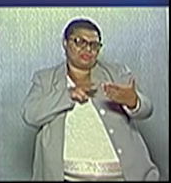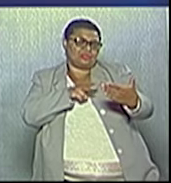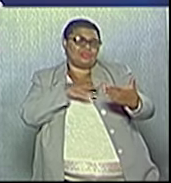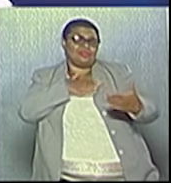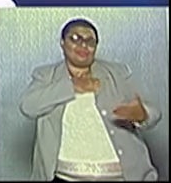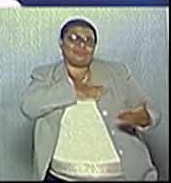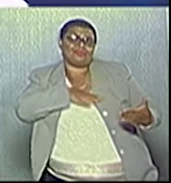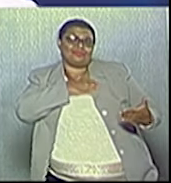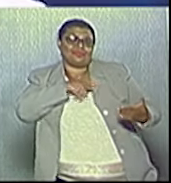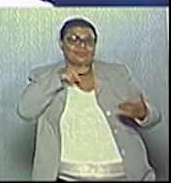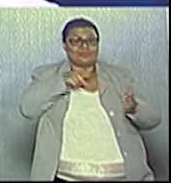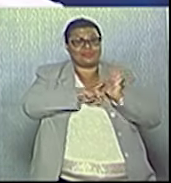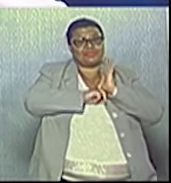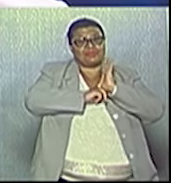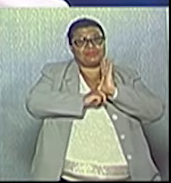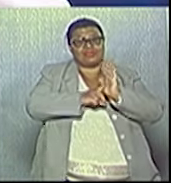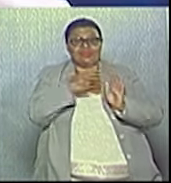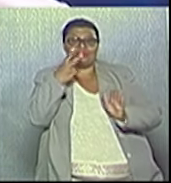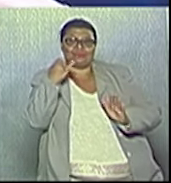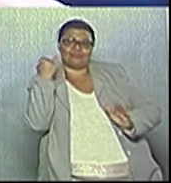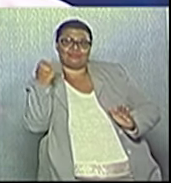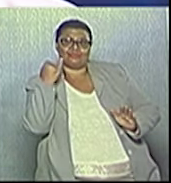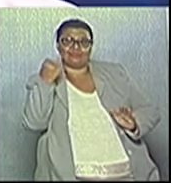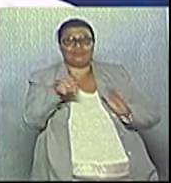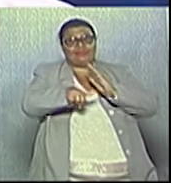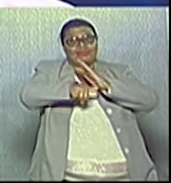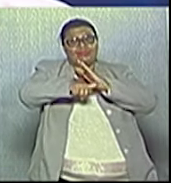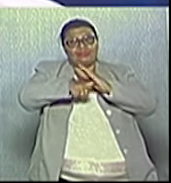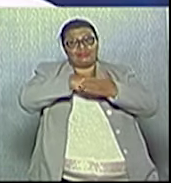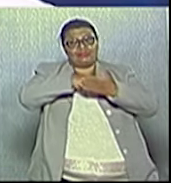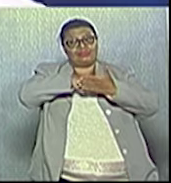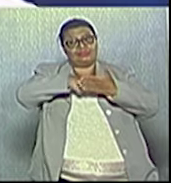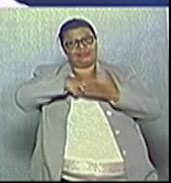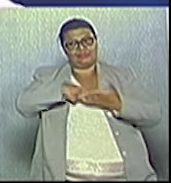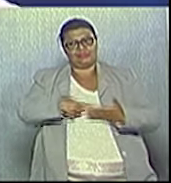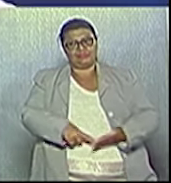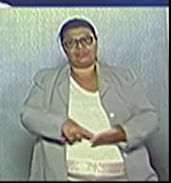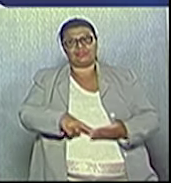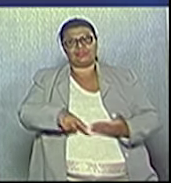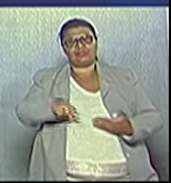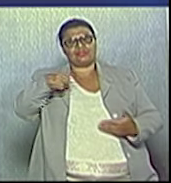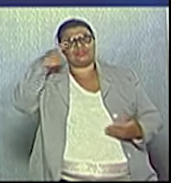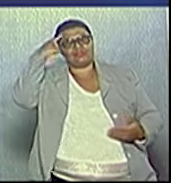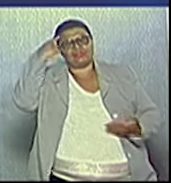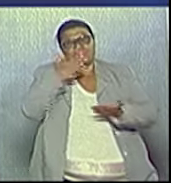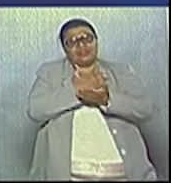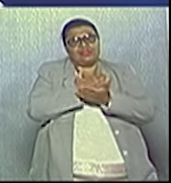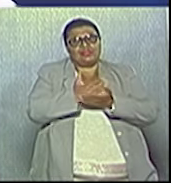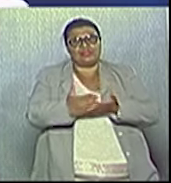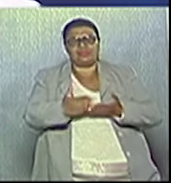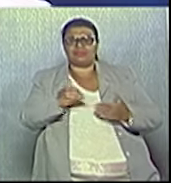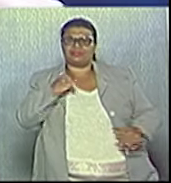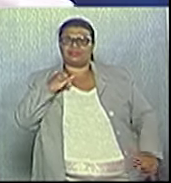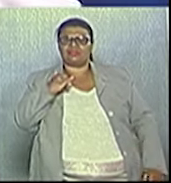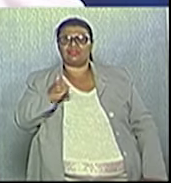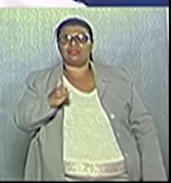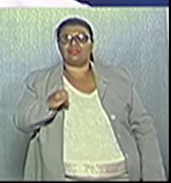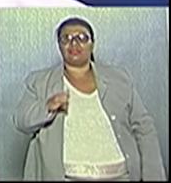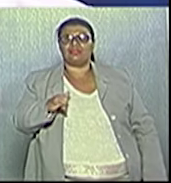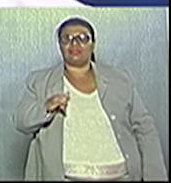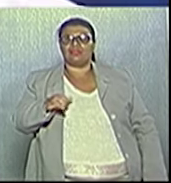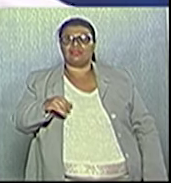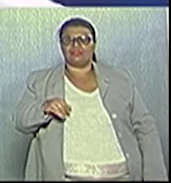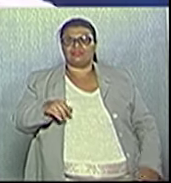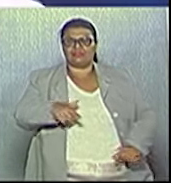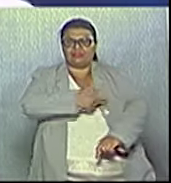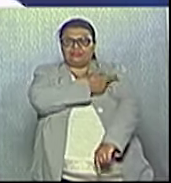que você colocasse duas questões importantes. Na primeira linha do seu plano de governo, quando você começa as áreas, você diz assim. Que é a